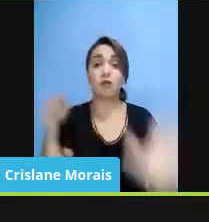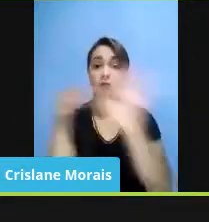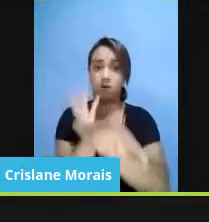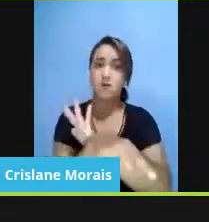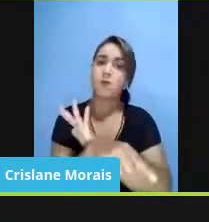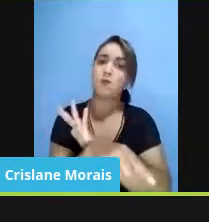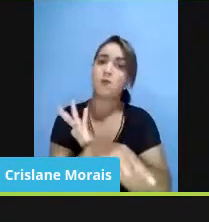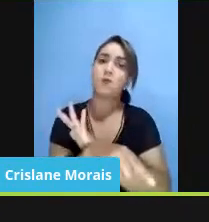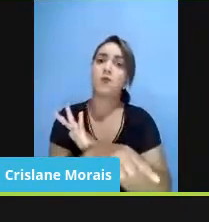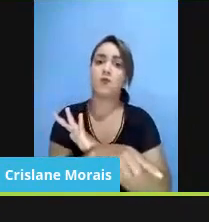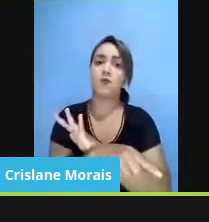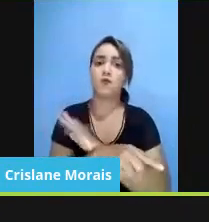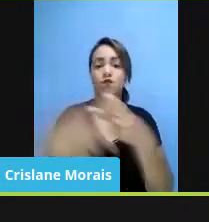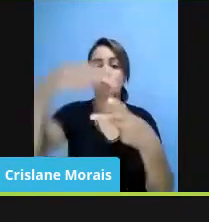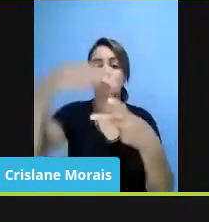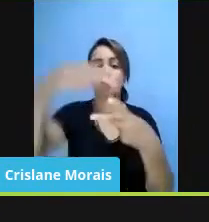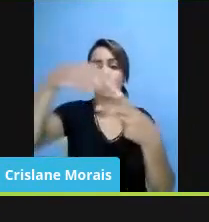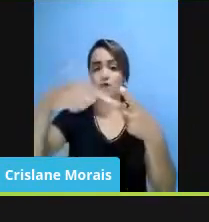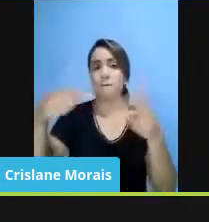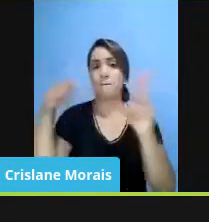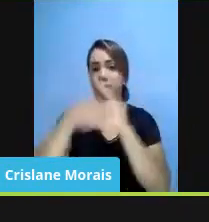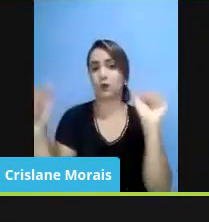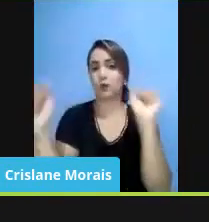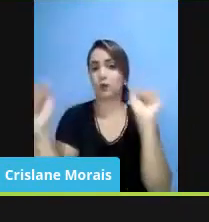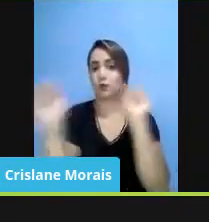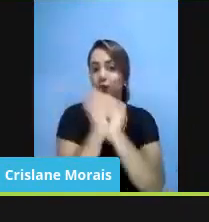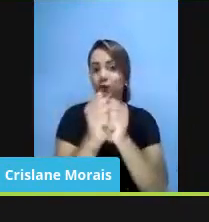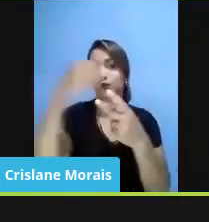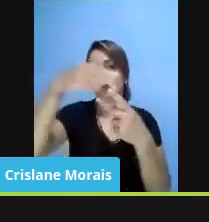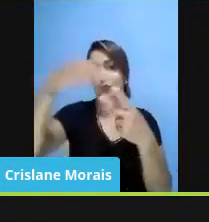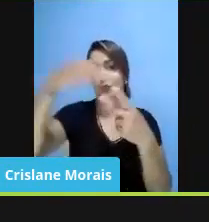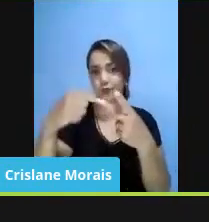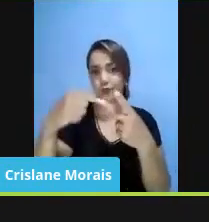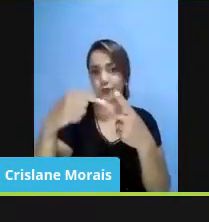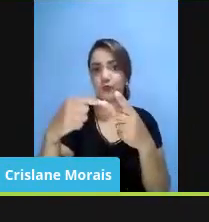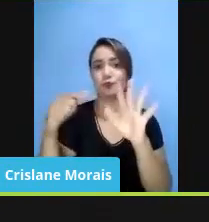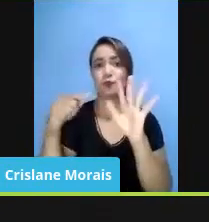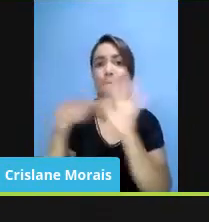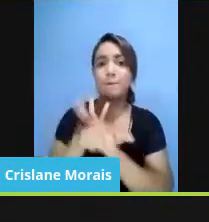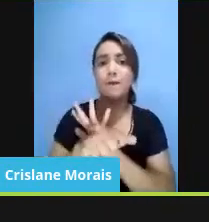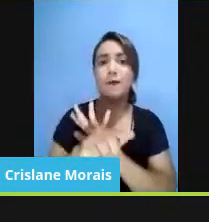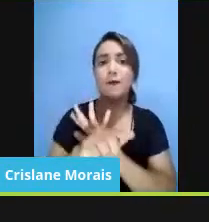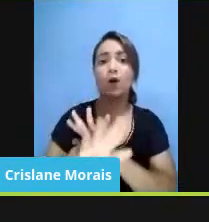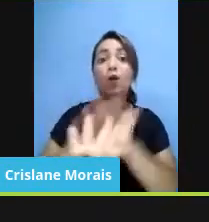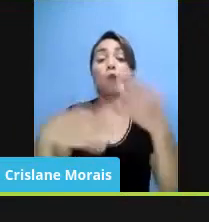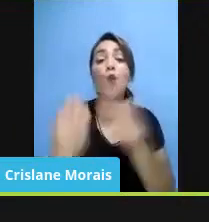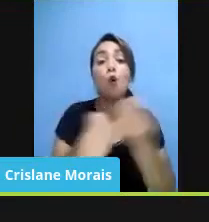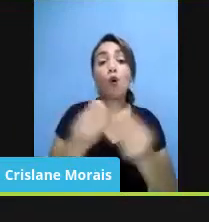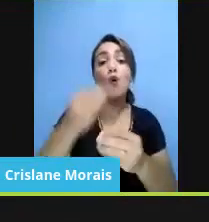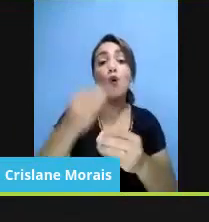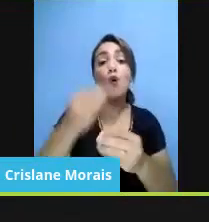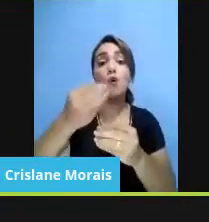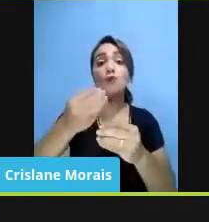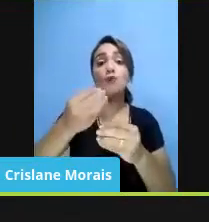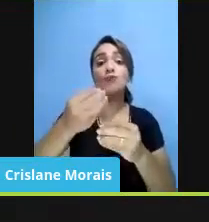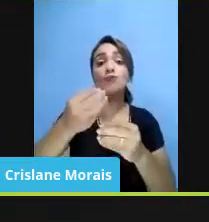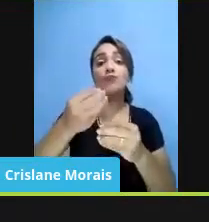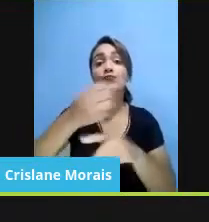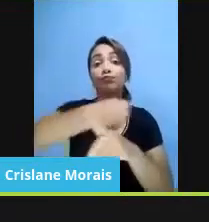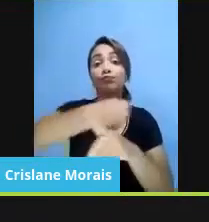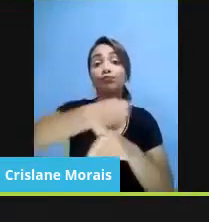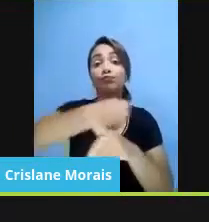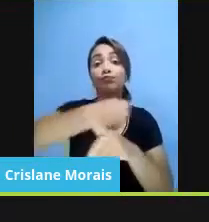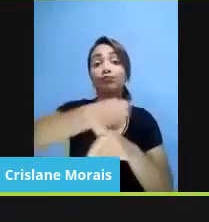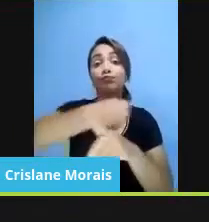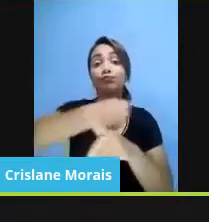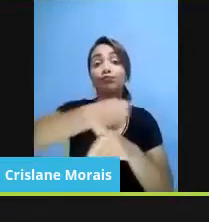Vou juntar duas em uma, né? A uma faz o seguinte. Ele pergunta como nesse isolamento nós podemos fazer valer a voz da democracia, já que a